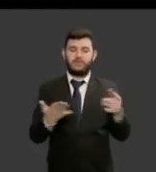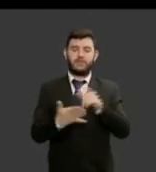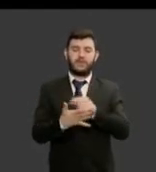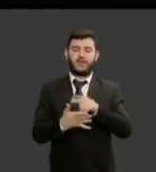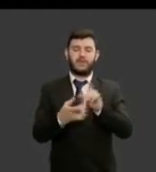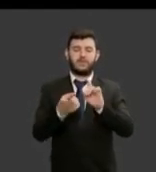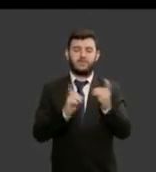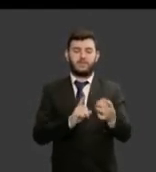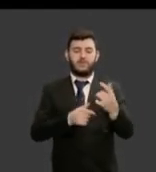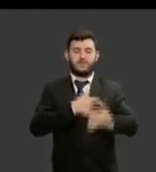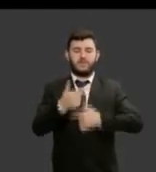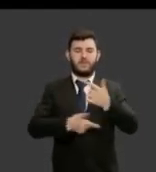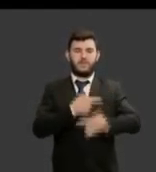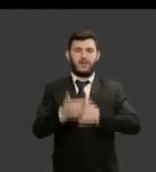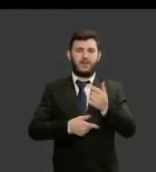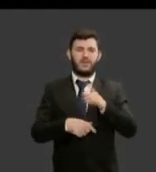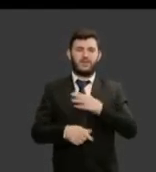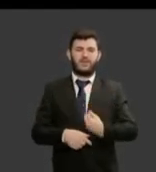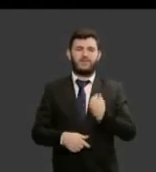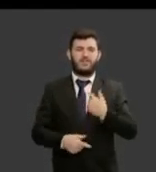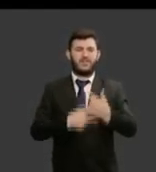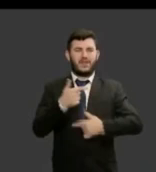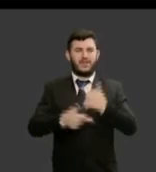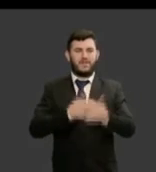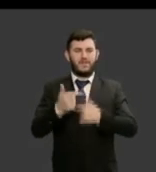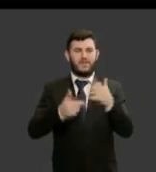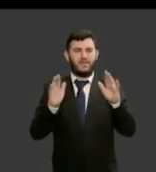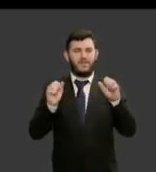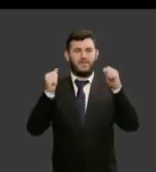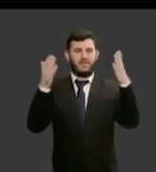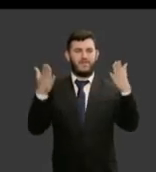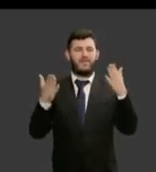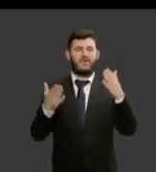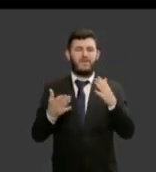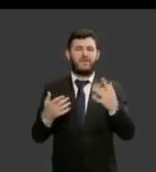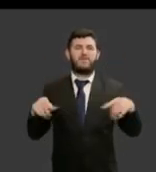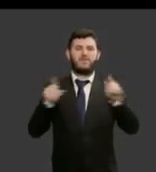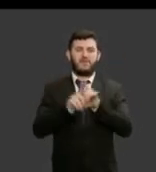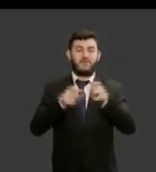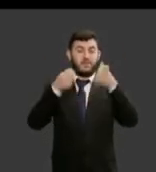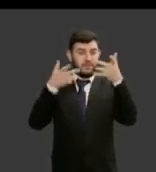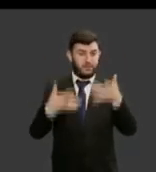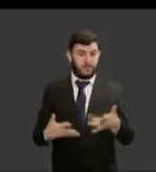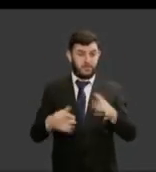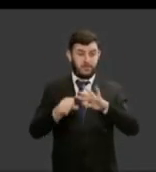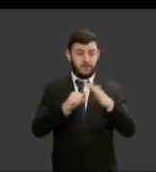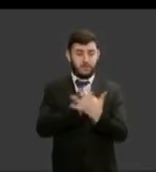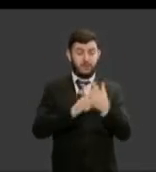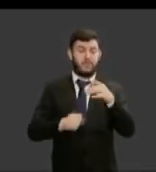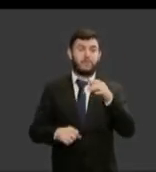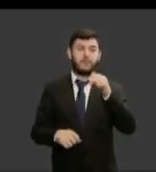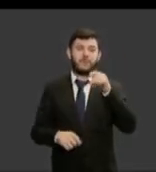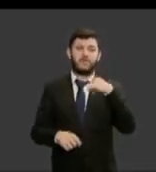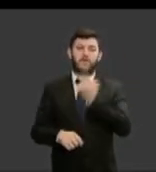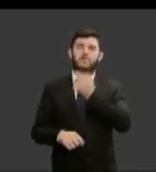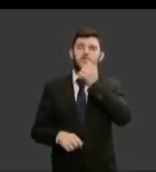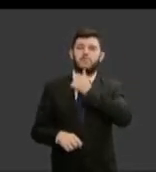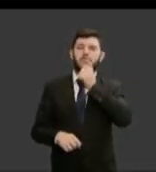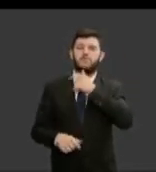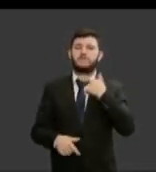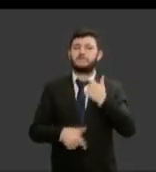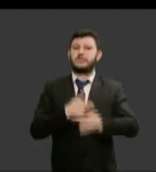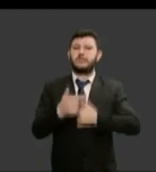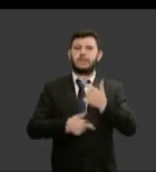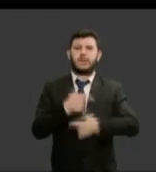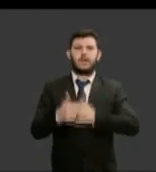e as várias jornadas eu digo que agora na pandemia nós mulheres nós temos tripla quádrupla jornada